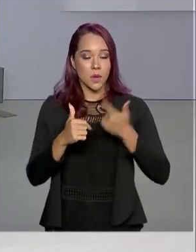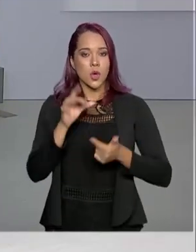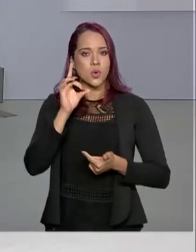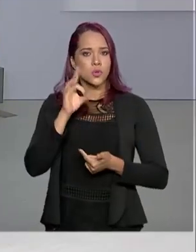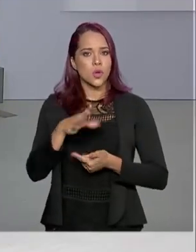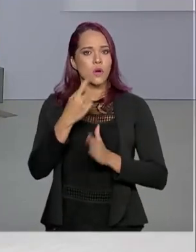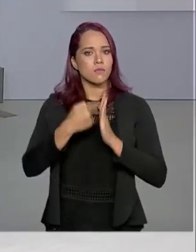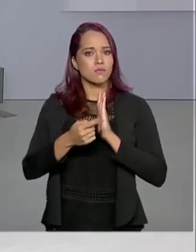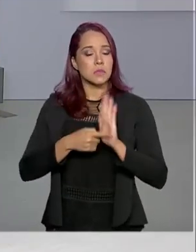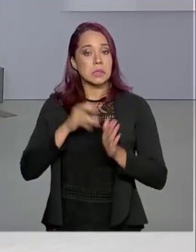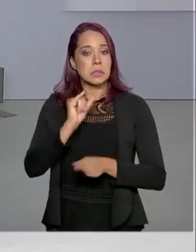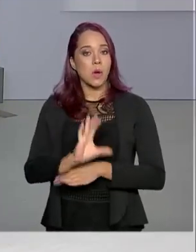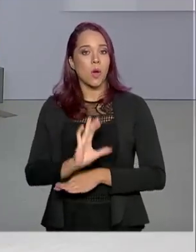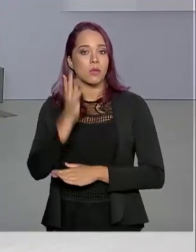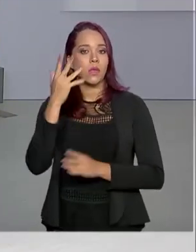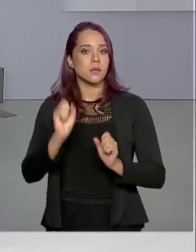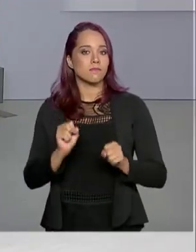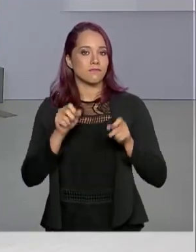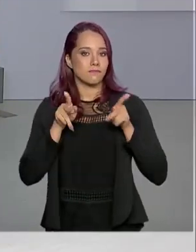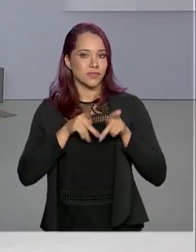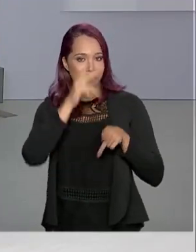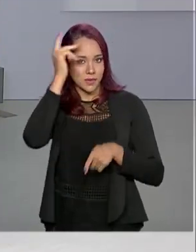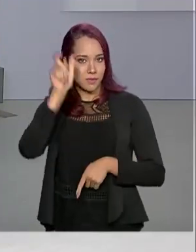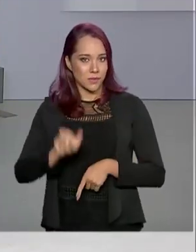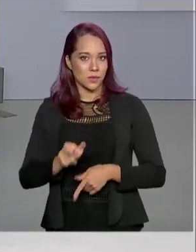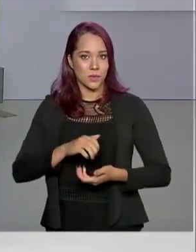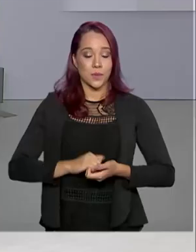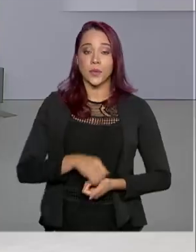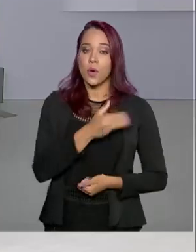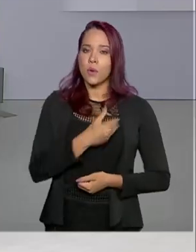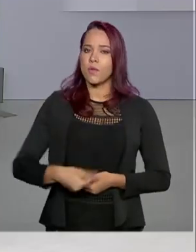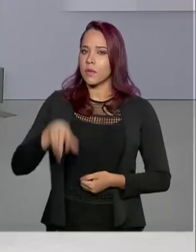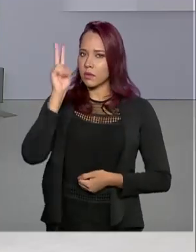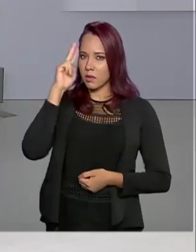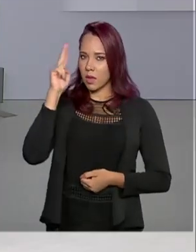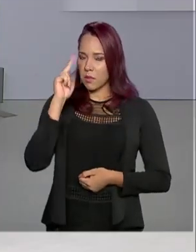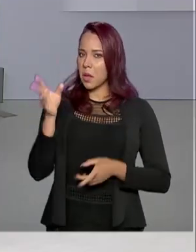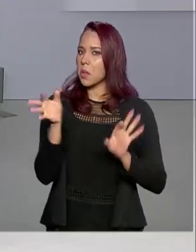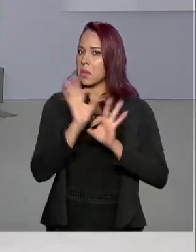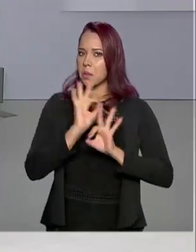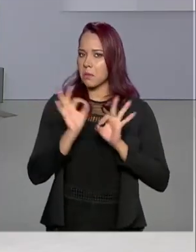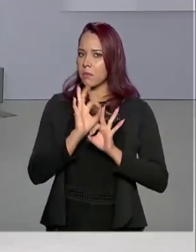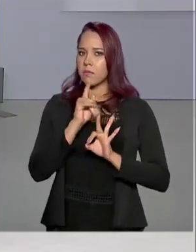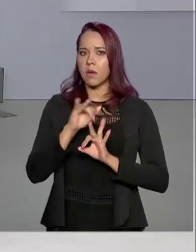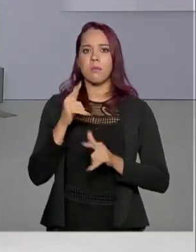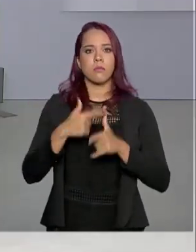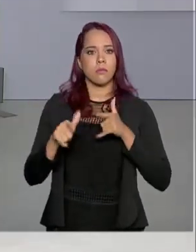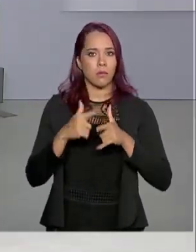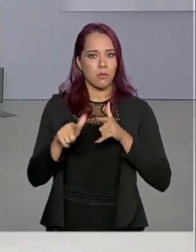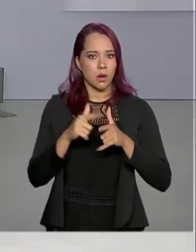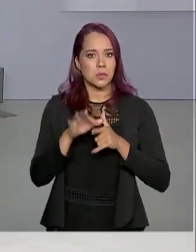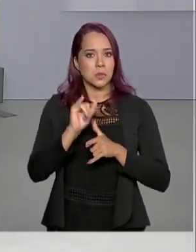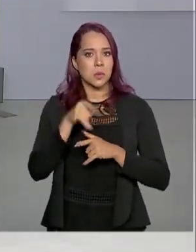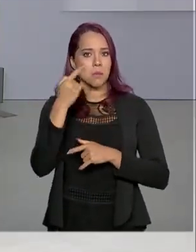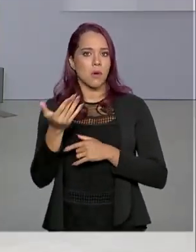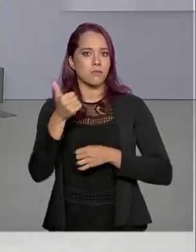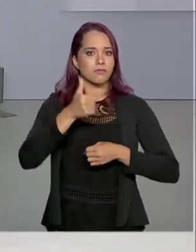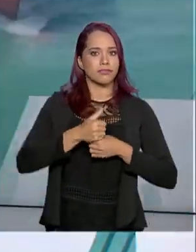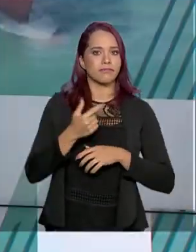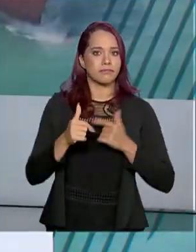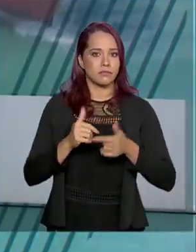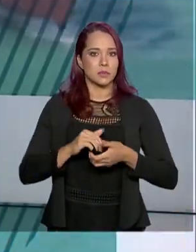extintas em caso de aposentadoria do servidor. O governo lembra que ninguém será afetado por ocupar um cargo em extinção.